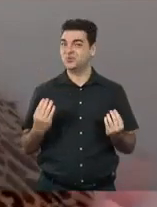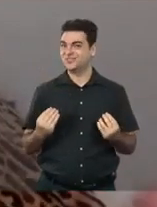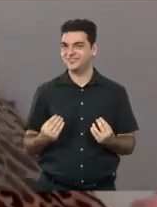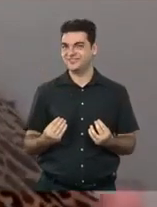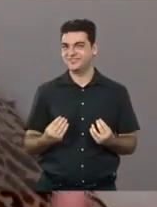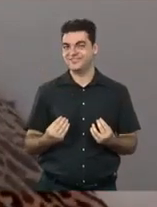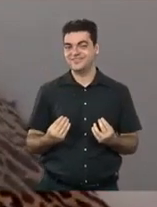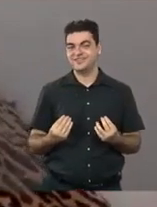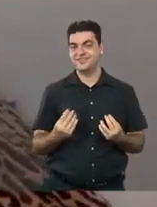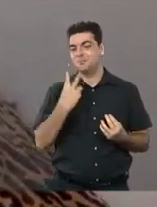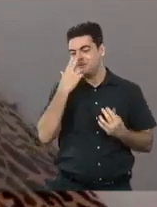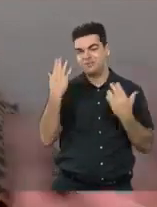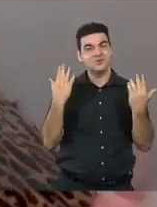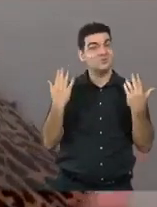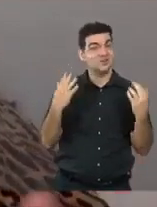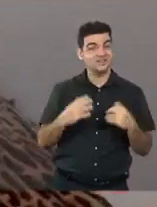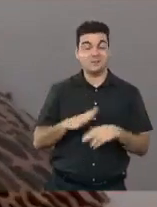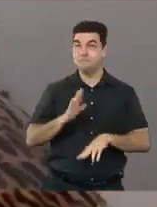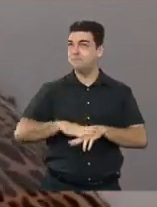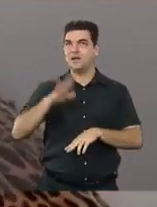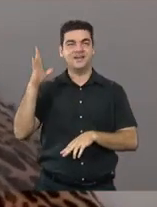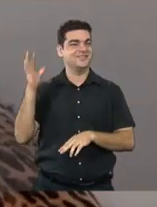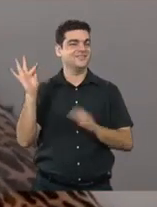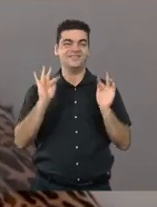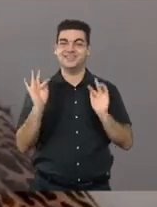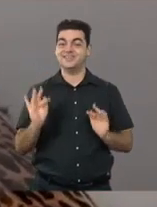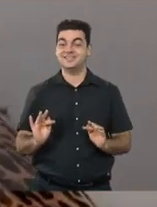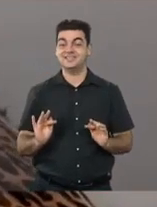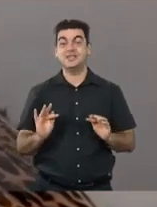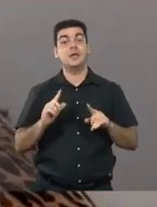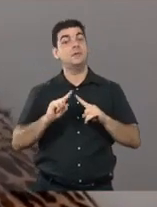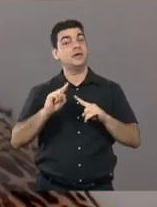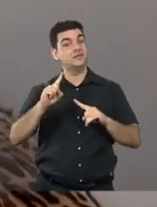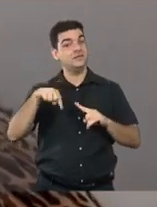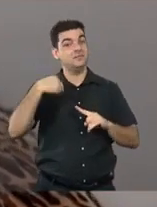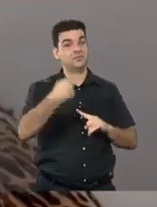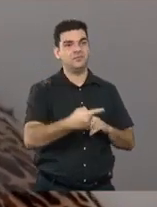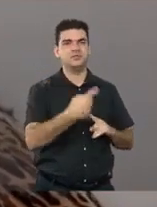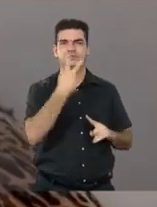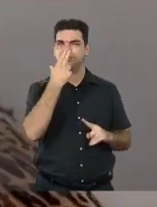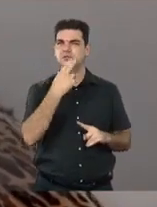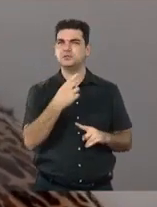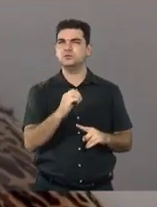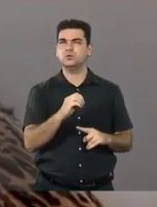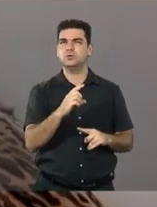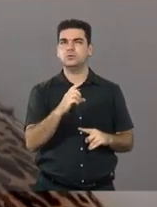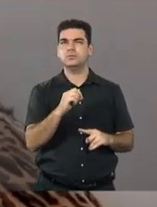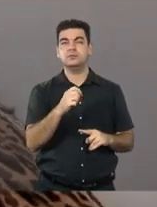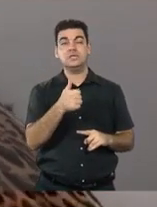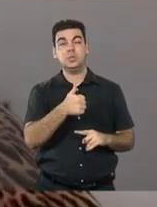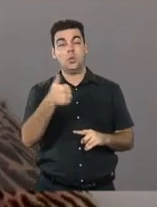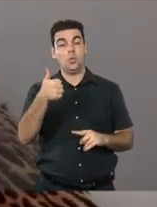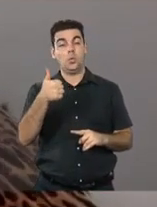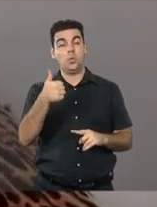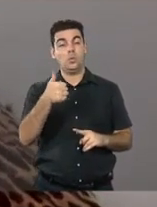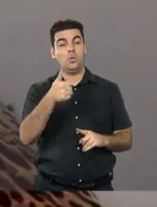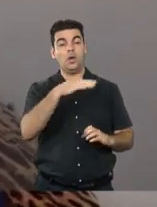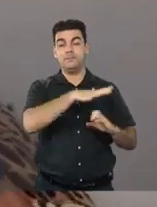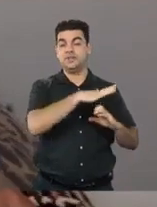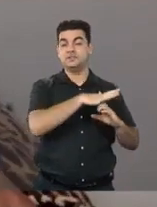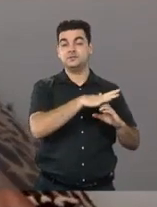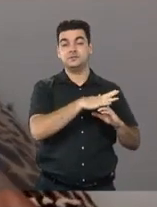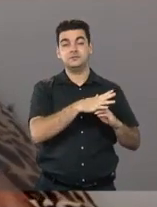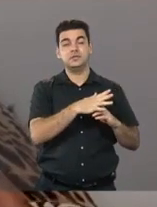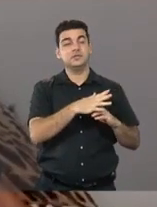paga toda a língua da gente, muda a gente. Mas foi quando o magazine, em 2001, ganhou a melhor empresa, ainda a empresa não